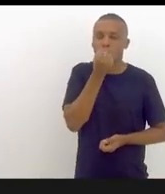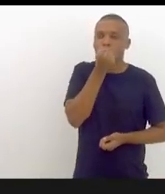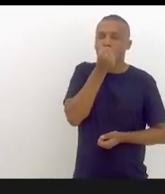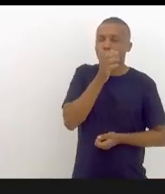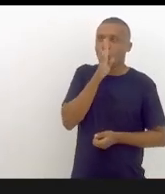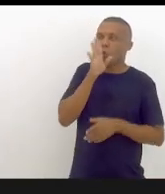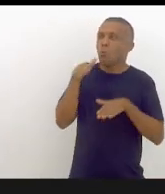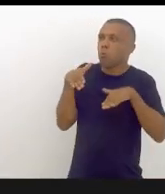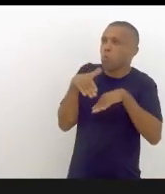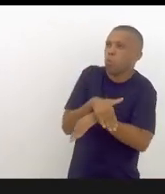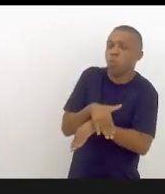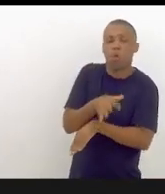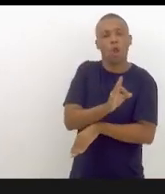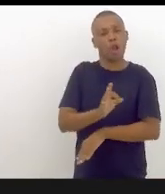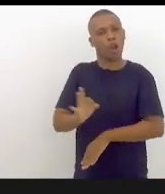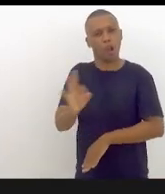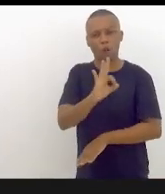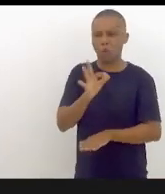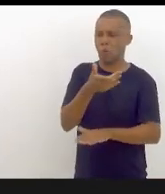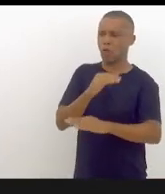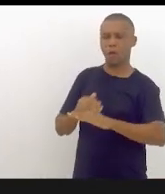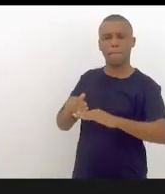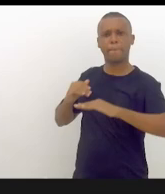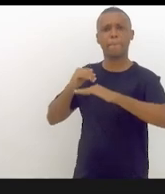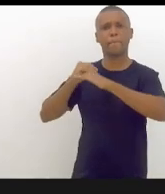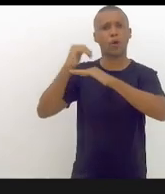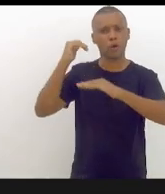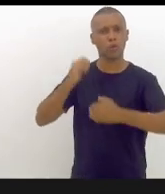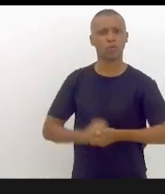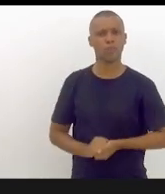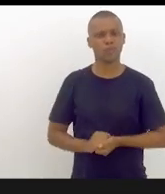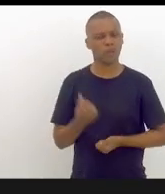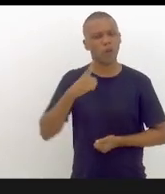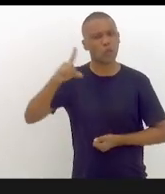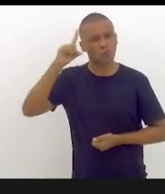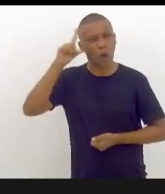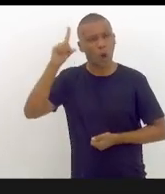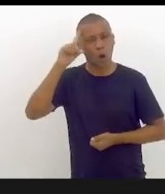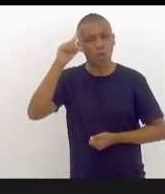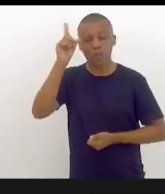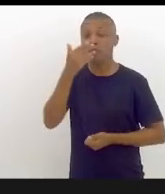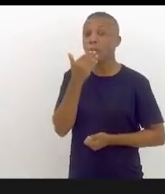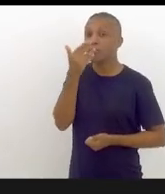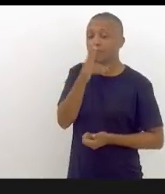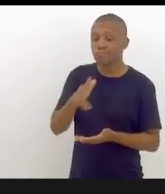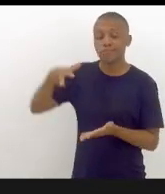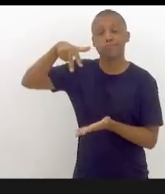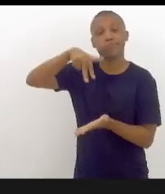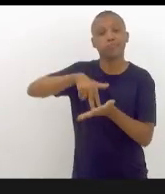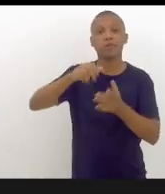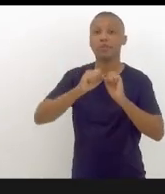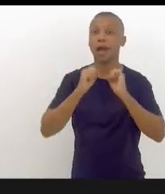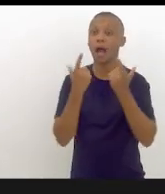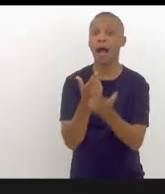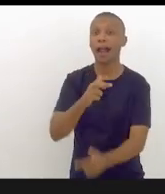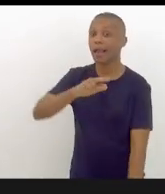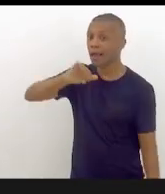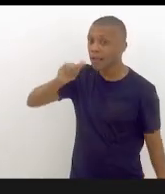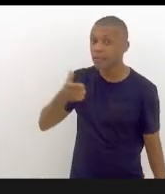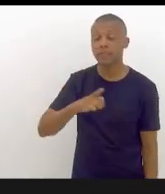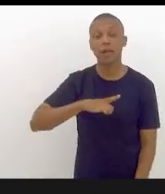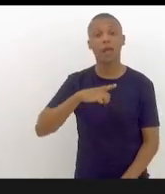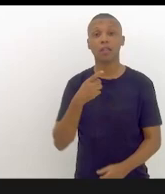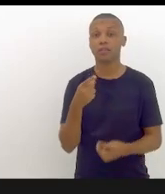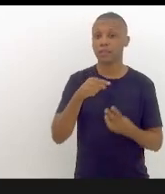as pessoas me calarem, porque vou usar todo dia a tribuna da Assembleia Legislativa, que eu estou a três mandatos,